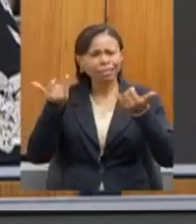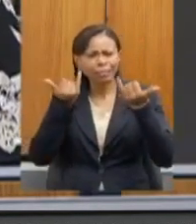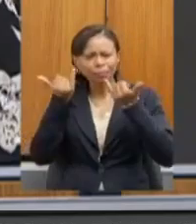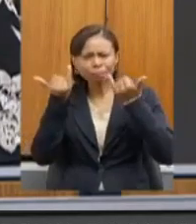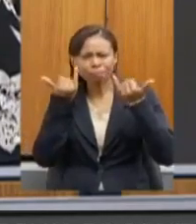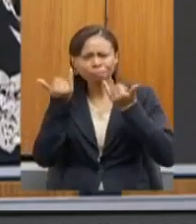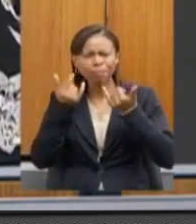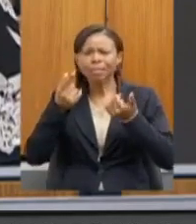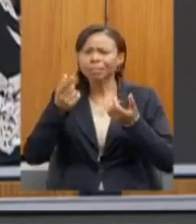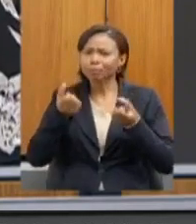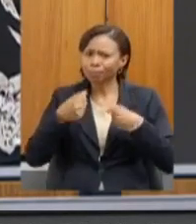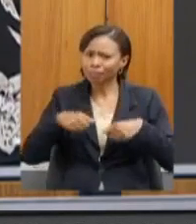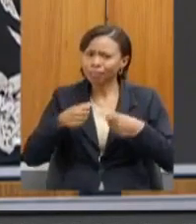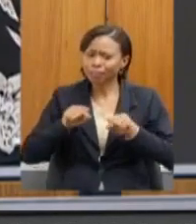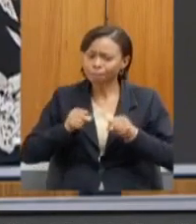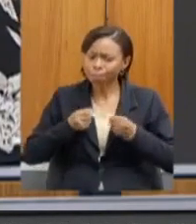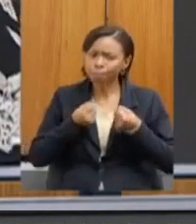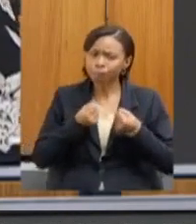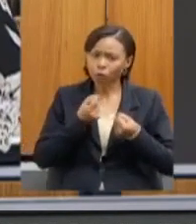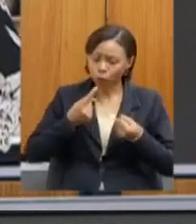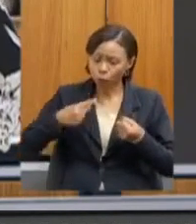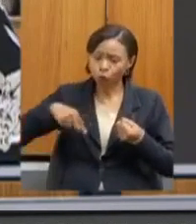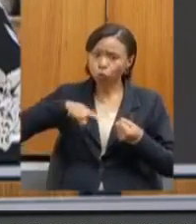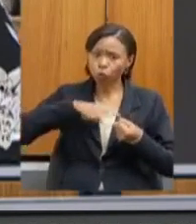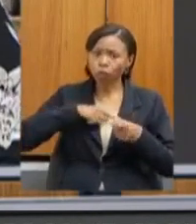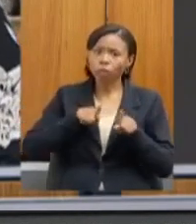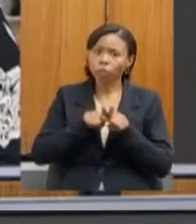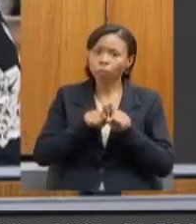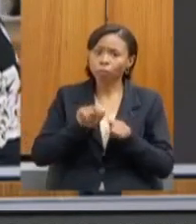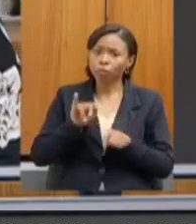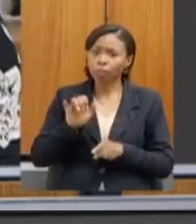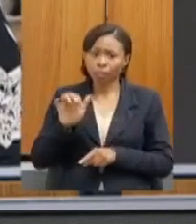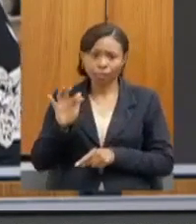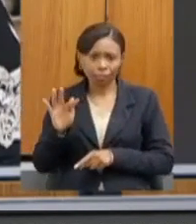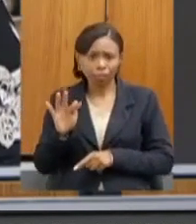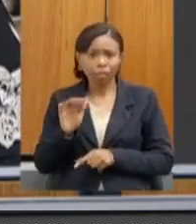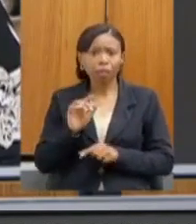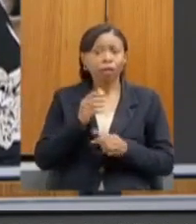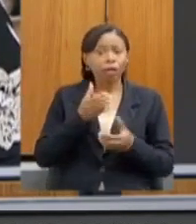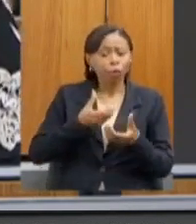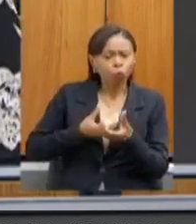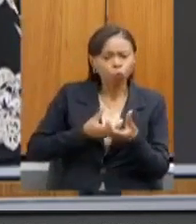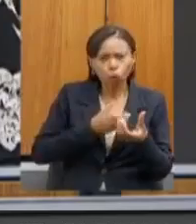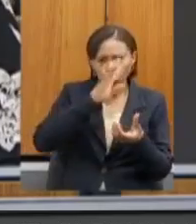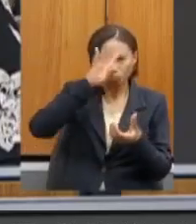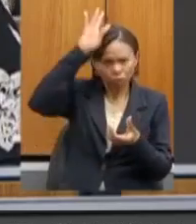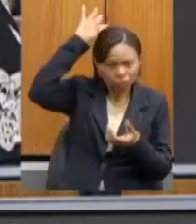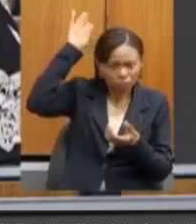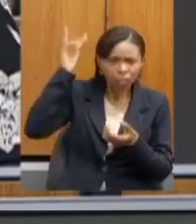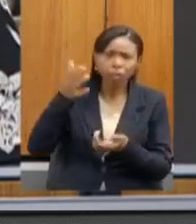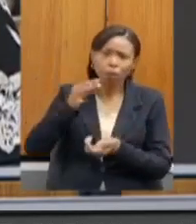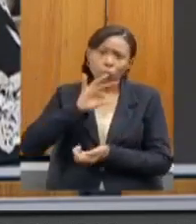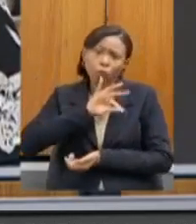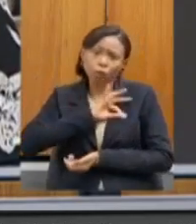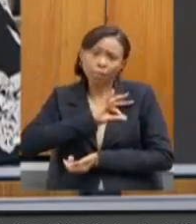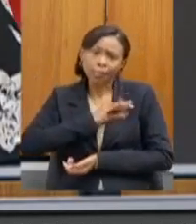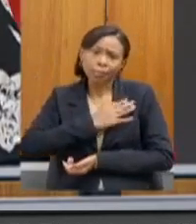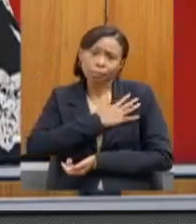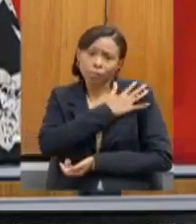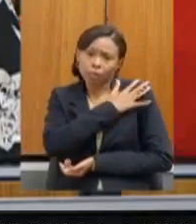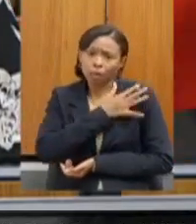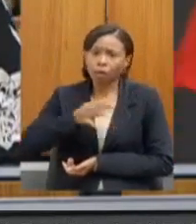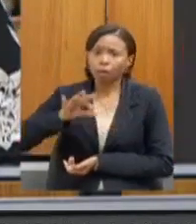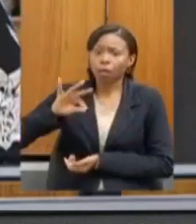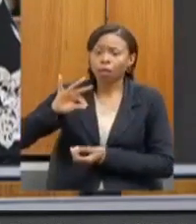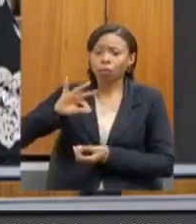nossos, do IEF, mas também dizer do corpo de bombeiro, da polícia militar, da polícia civil, que tem